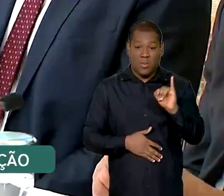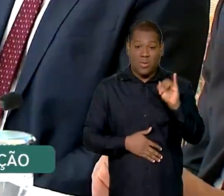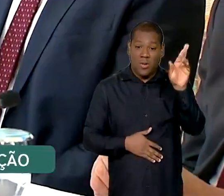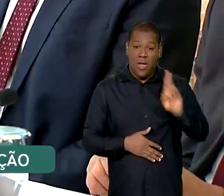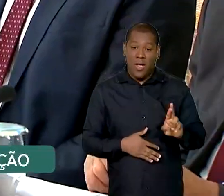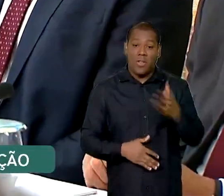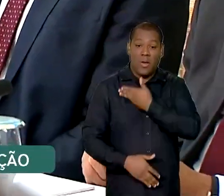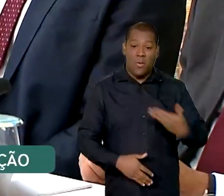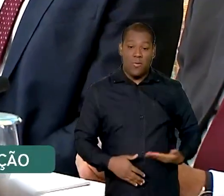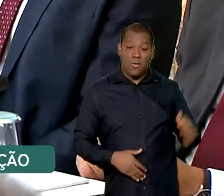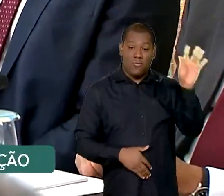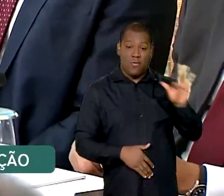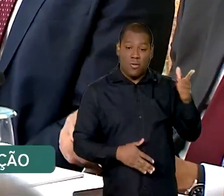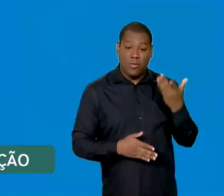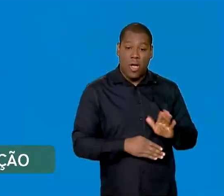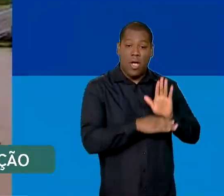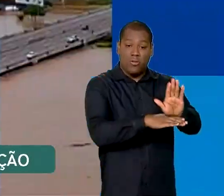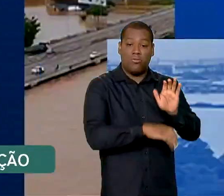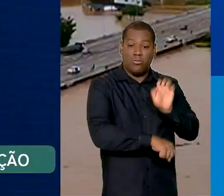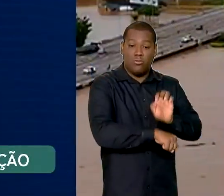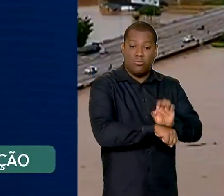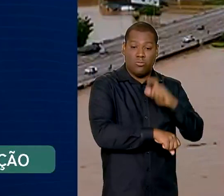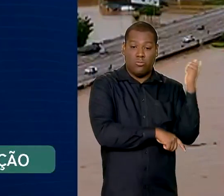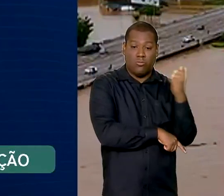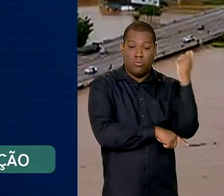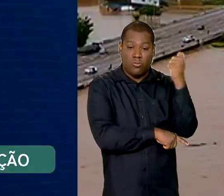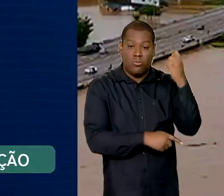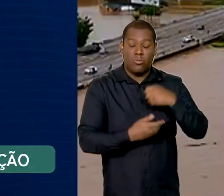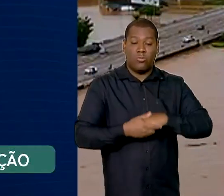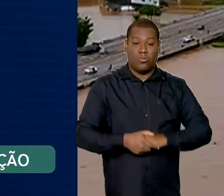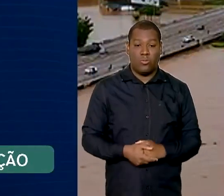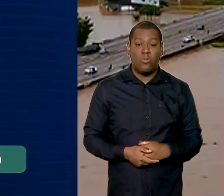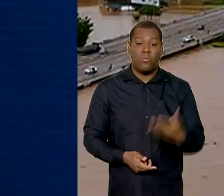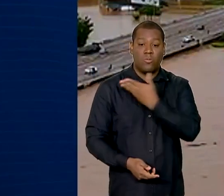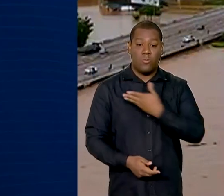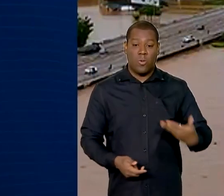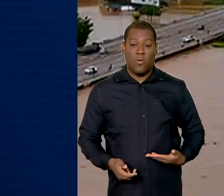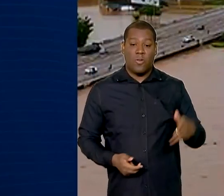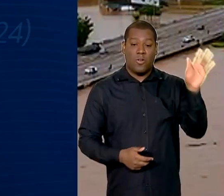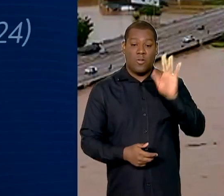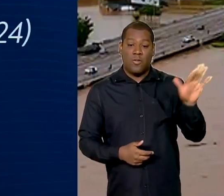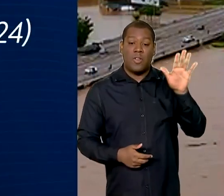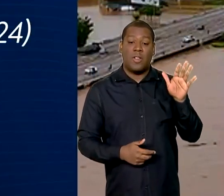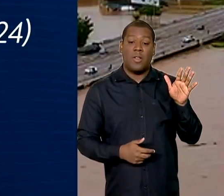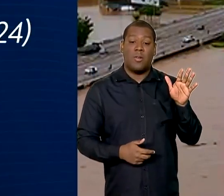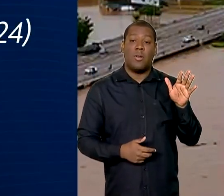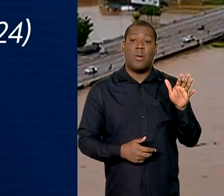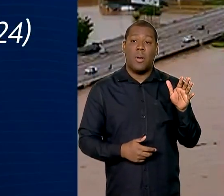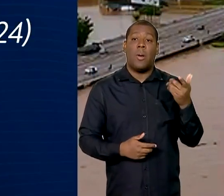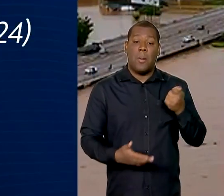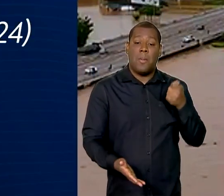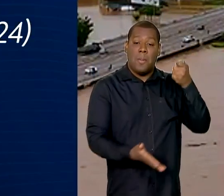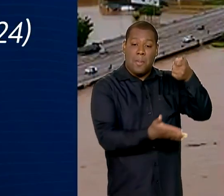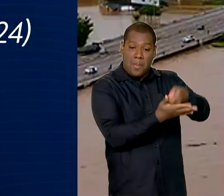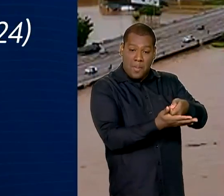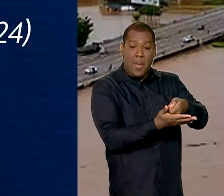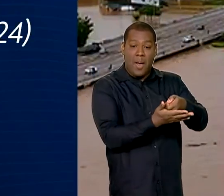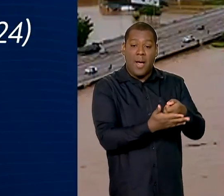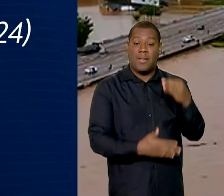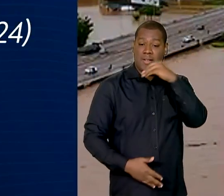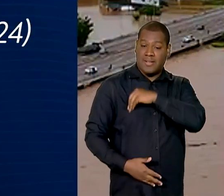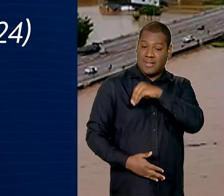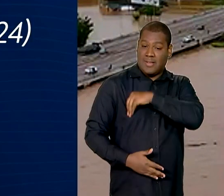federal ao Rio Grande do Sul. Para os trabalhadores, o governo federal vai antecipar o cronograma de pagamento de